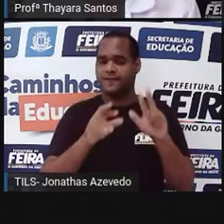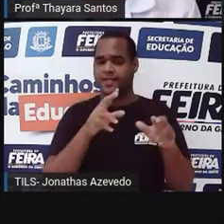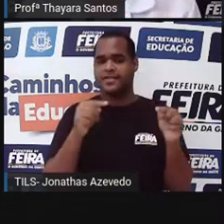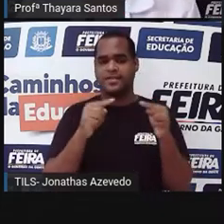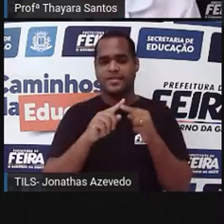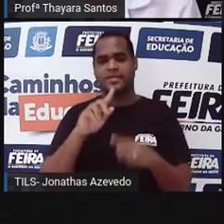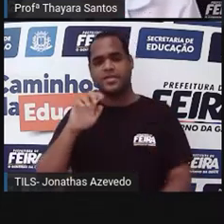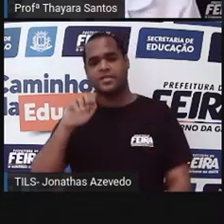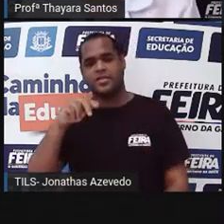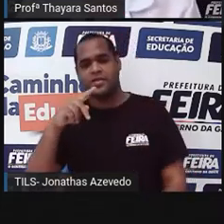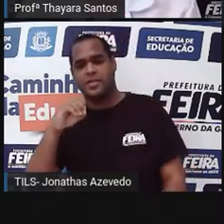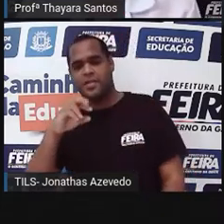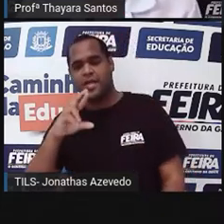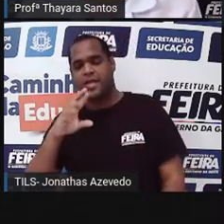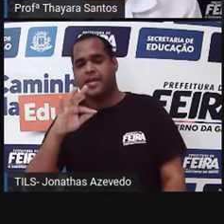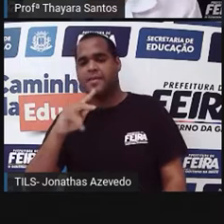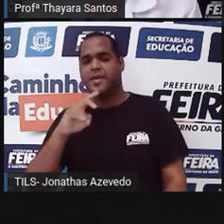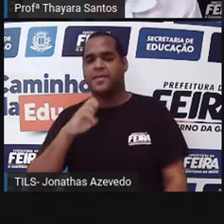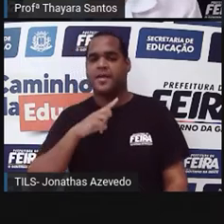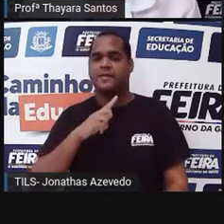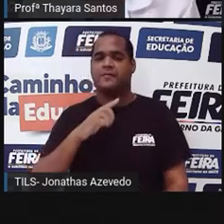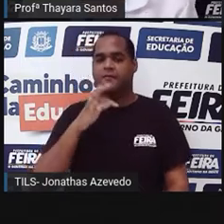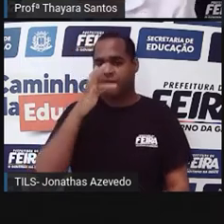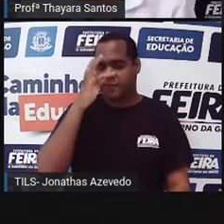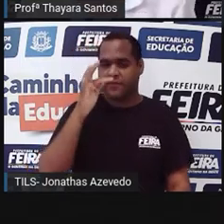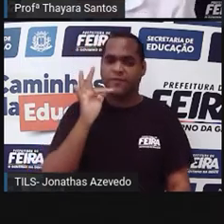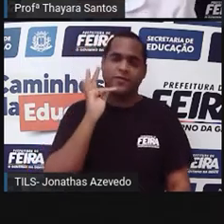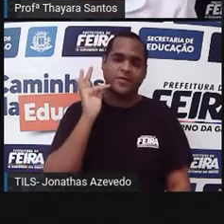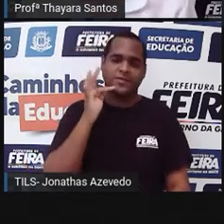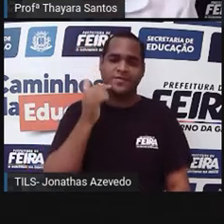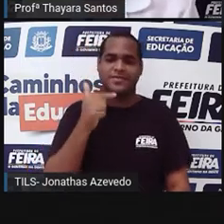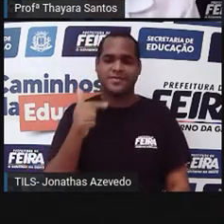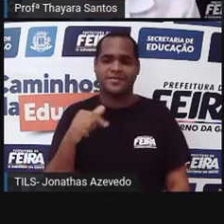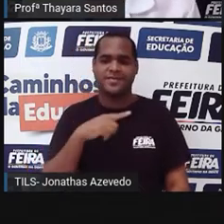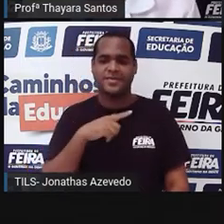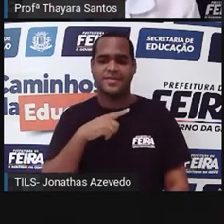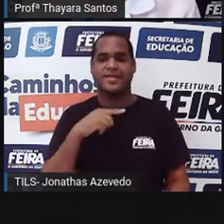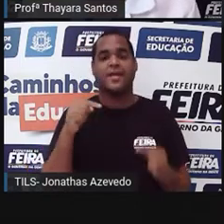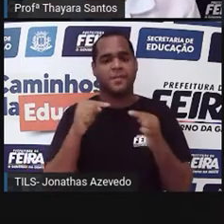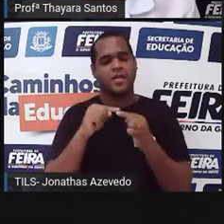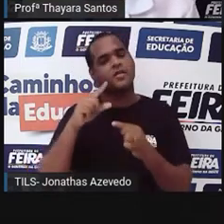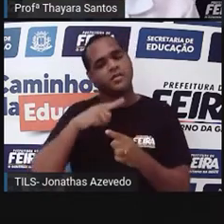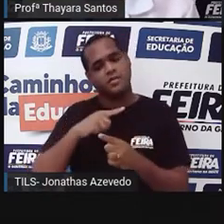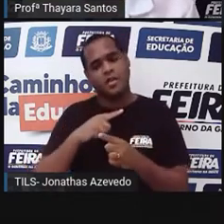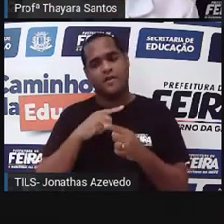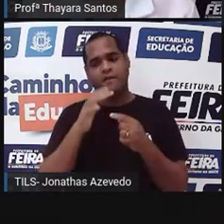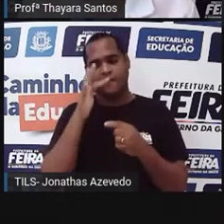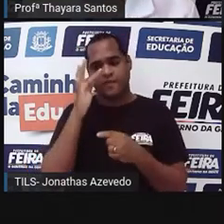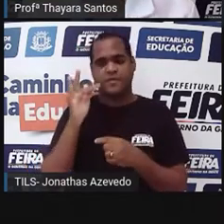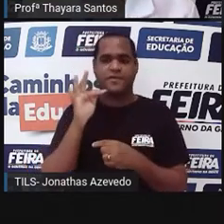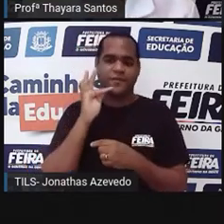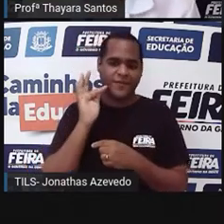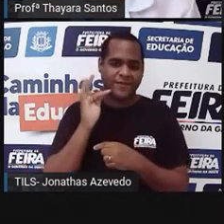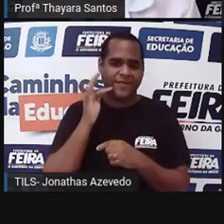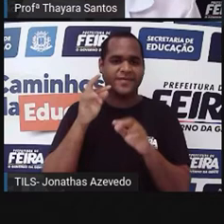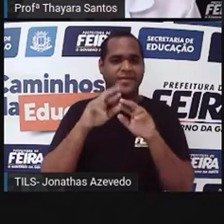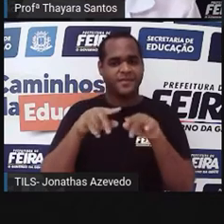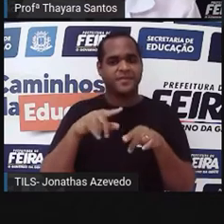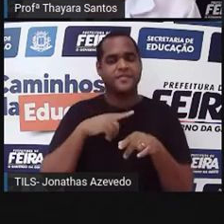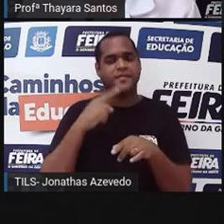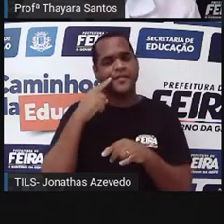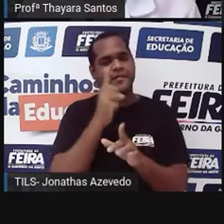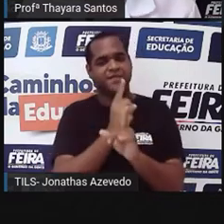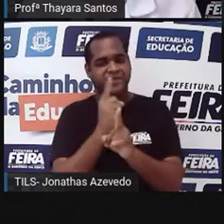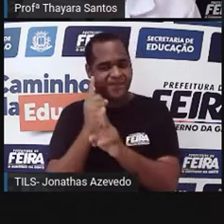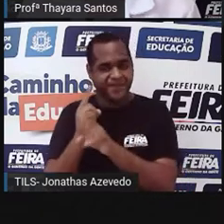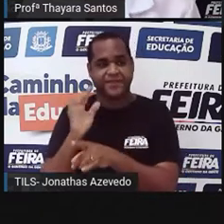a gimnosperma não tem flores nem frutos, as angiospermas têm flores e frutos. Então sempre que vocês verem uma planta